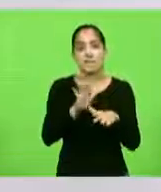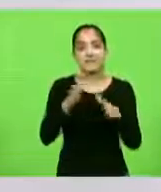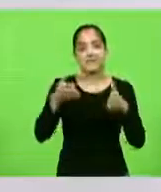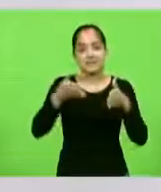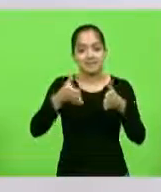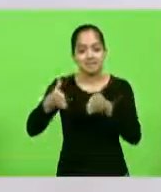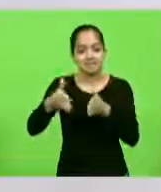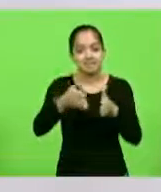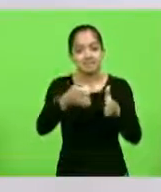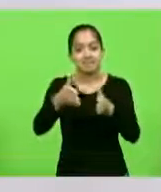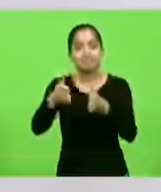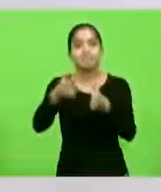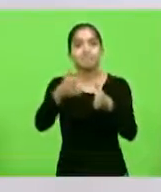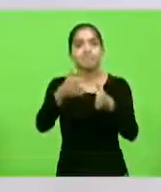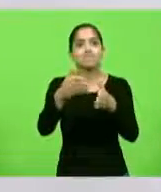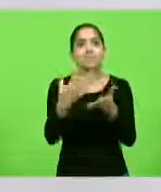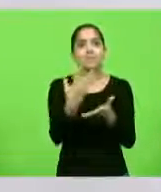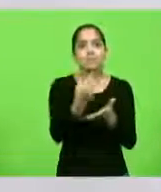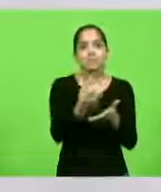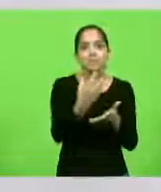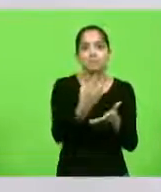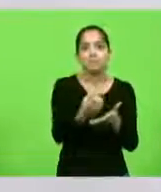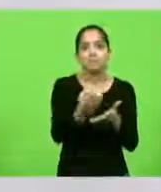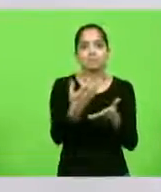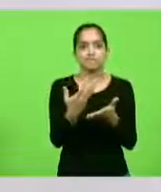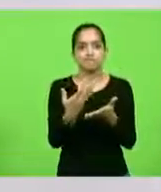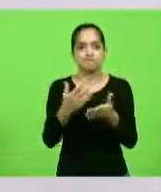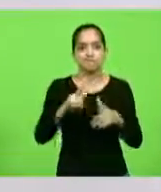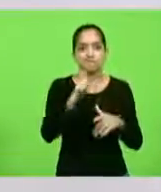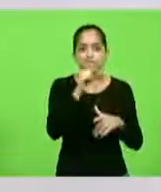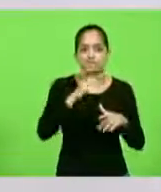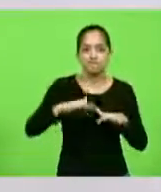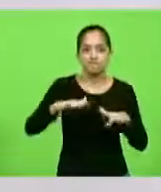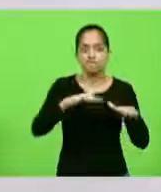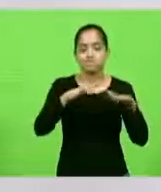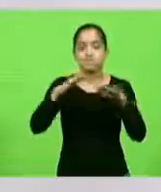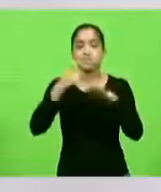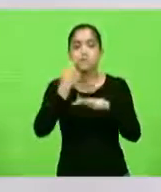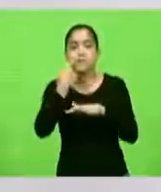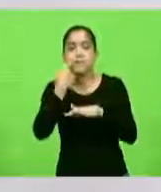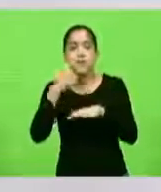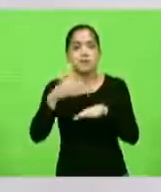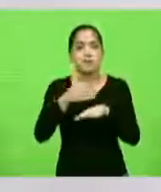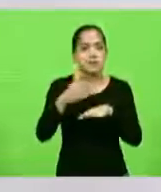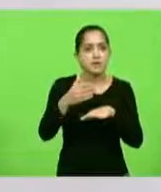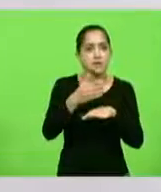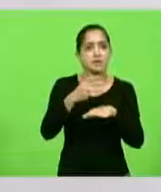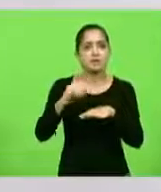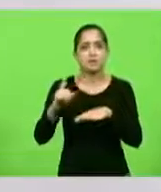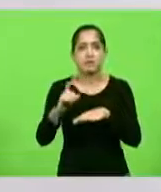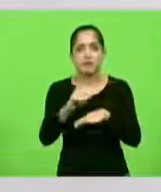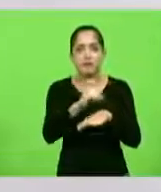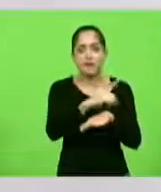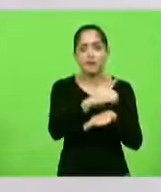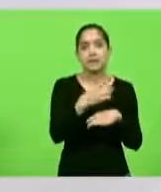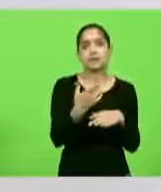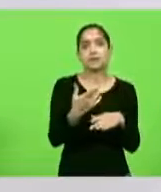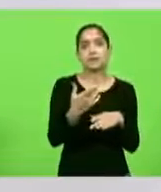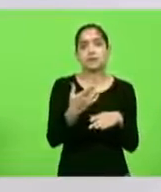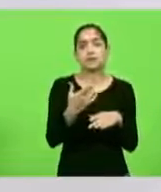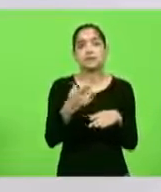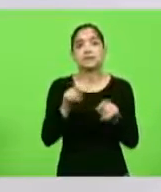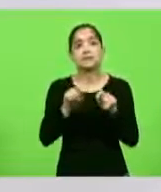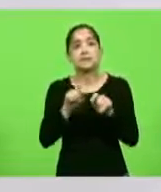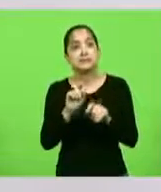passagem onde oxigena a lagoa, na maré de vazante, de enchente. Então, entra peixe, entra camarão, entra siri. Ali também é uma área